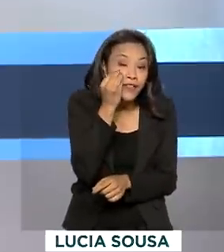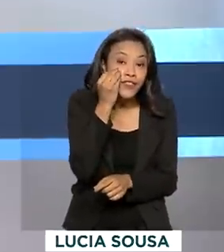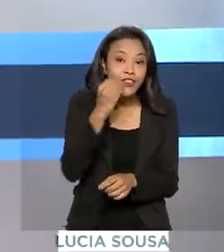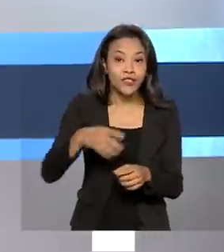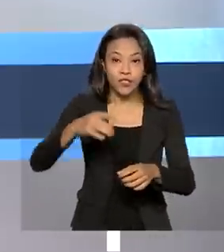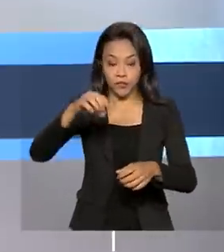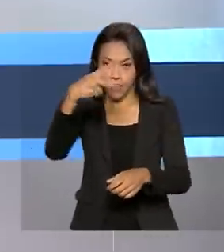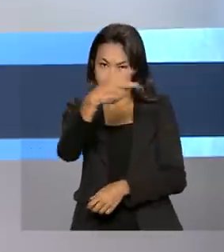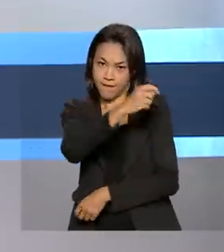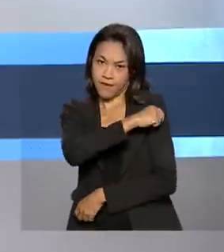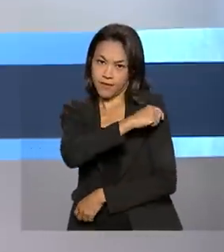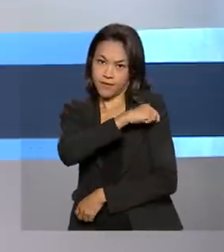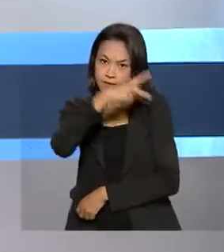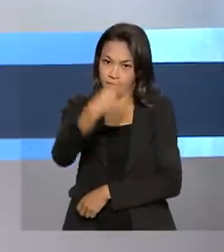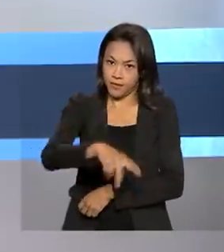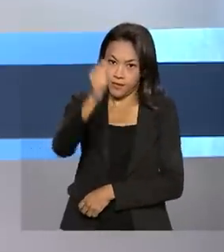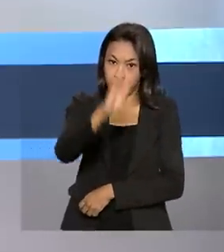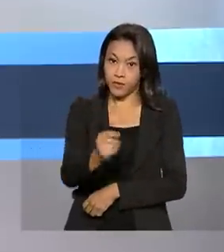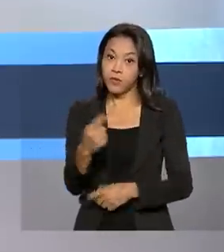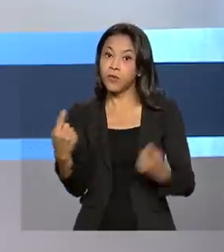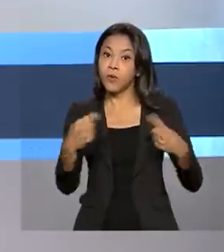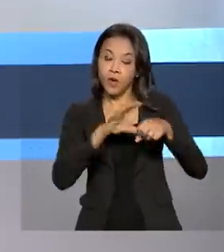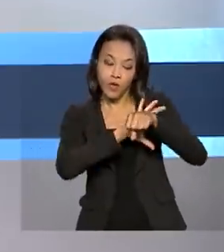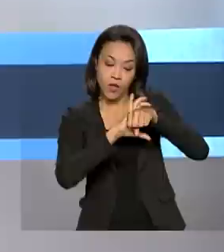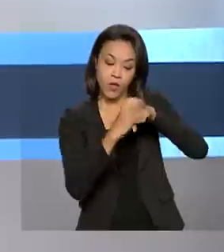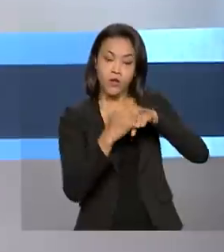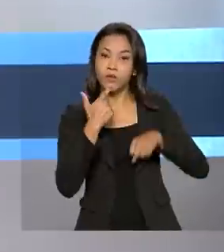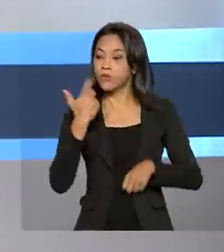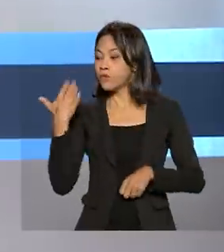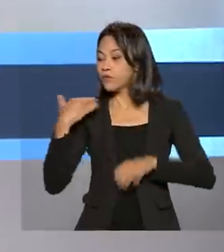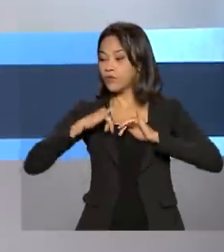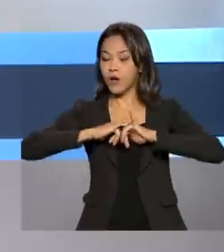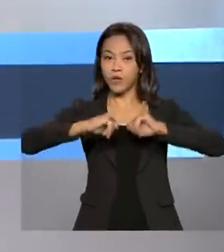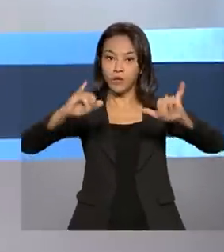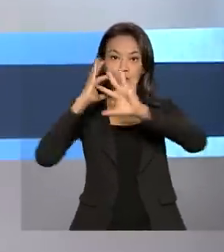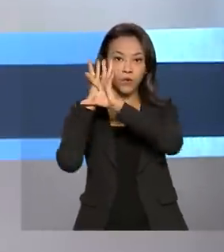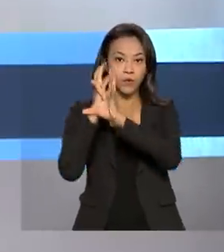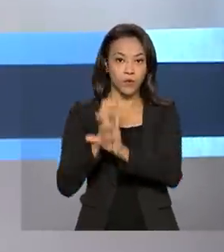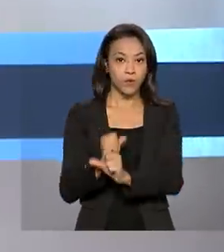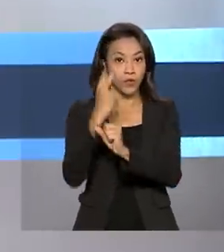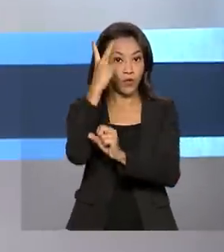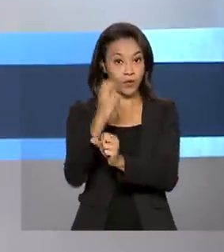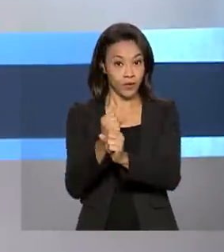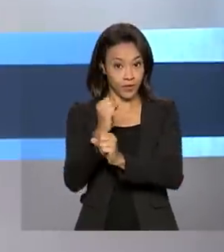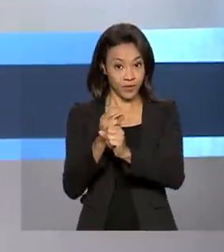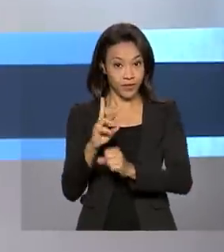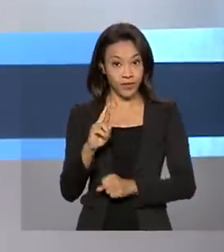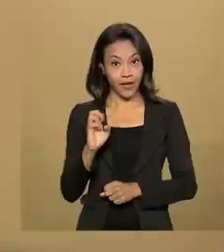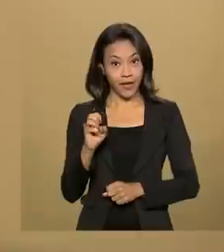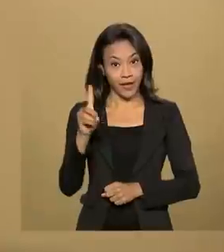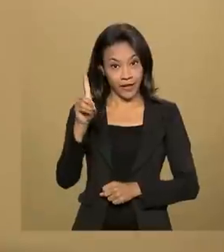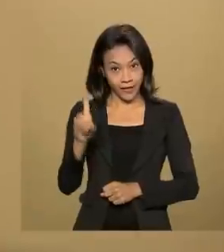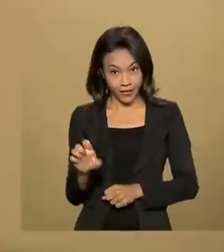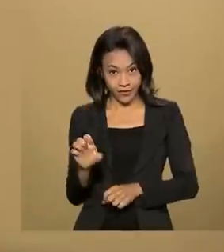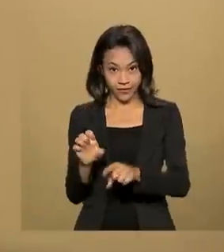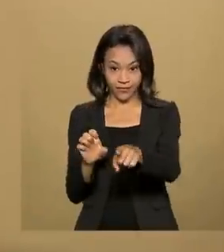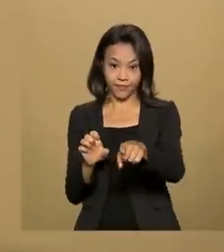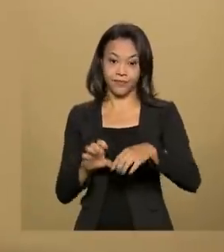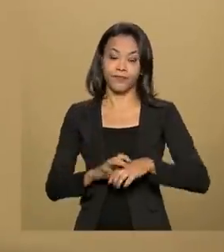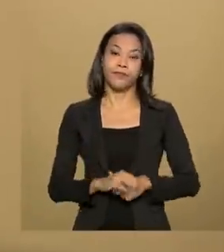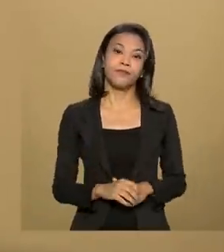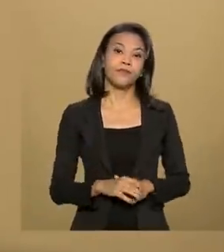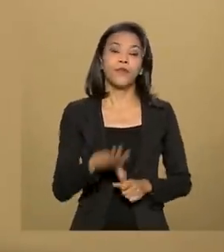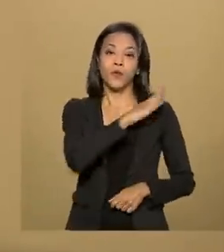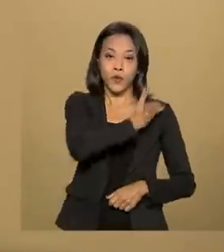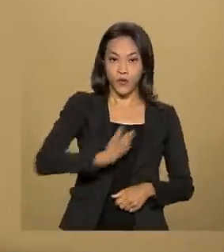nacional contra a Covid-19. O anúncio foi feito durante o balanço de dois anos da Rede Vírus. O